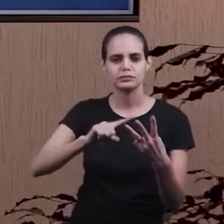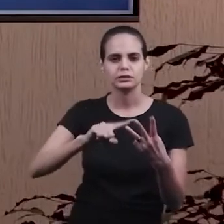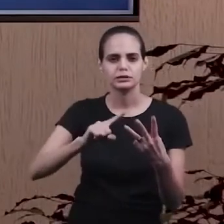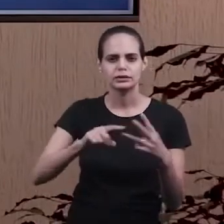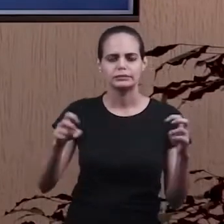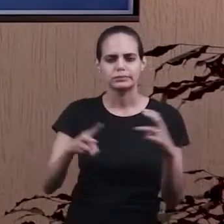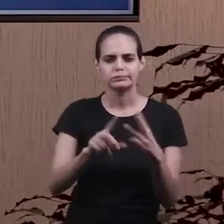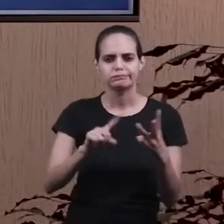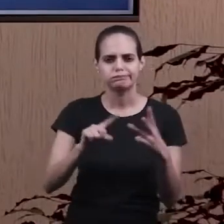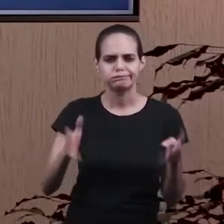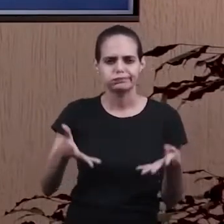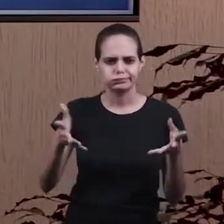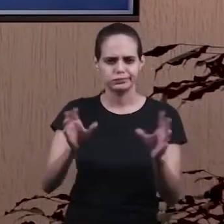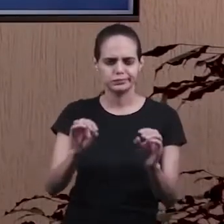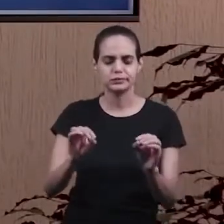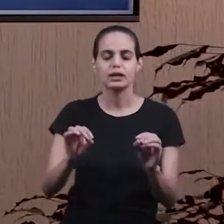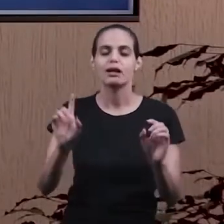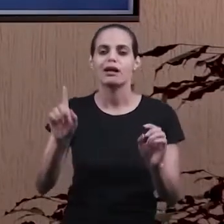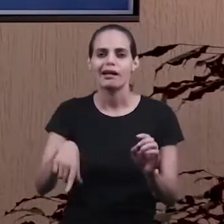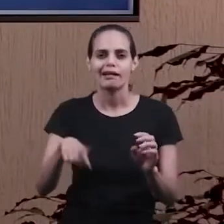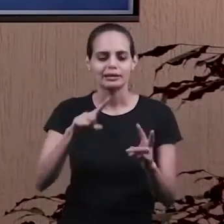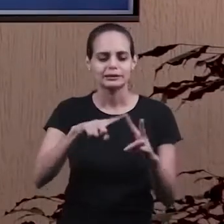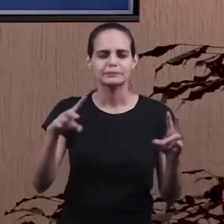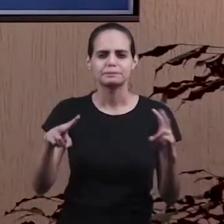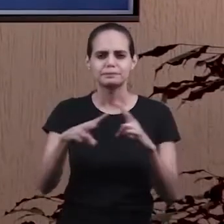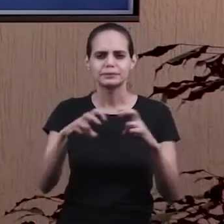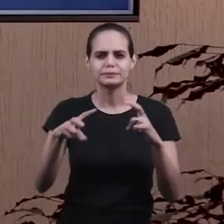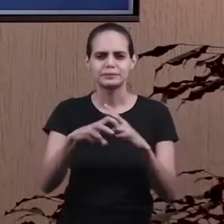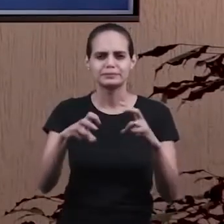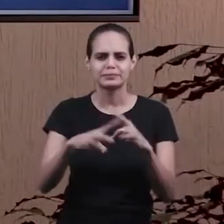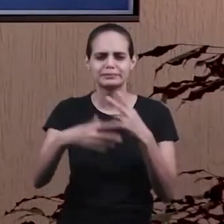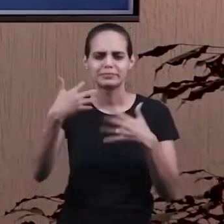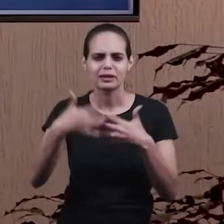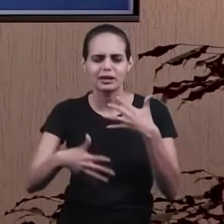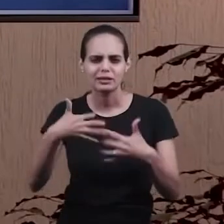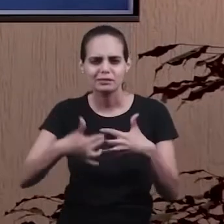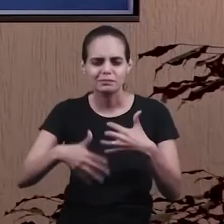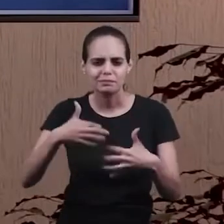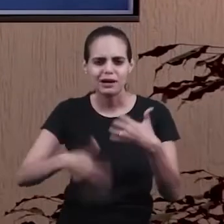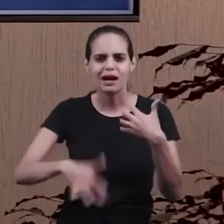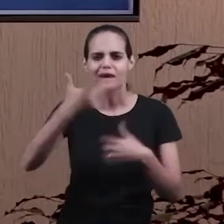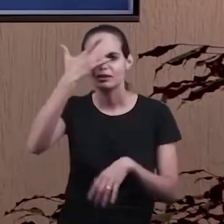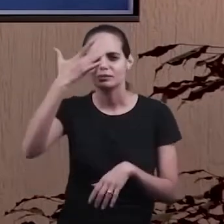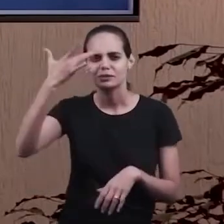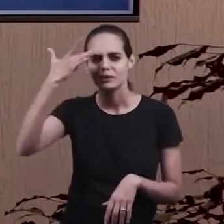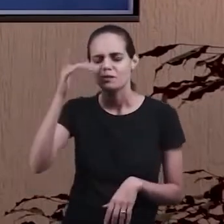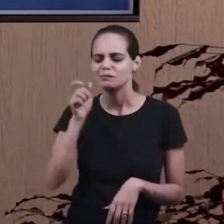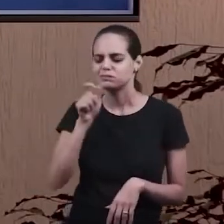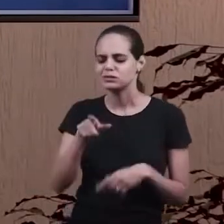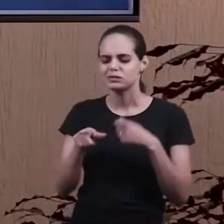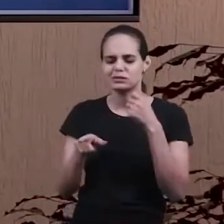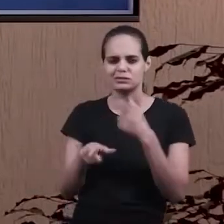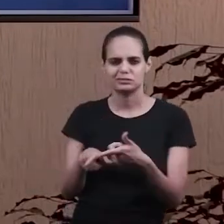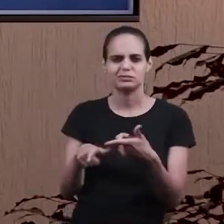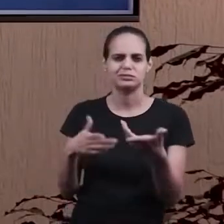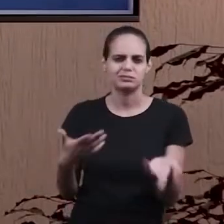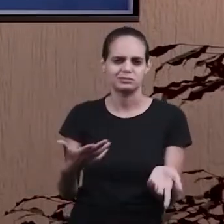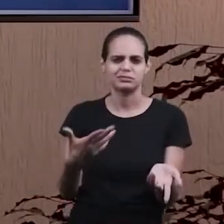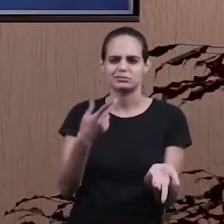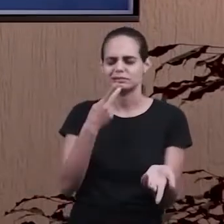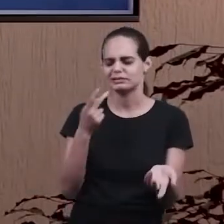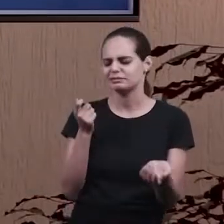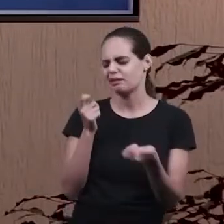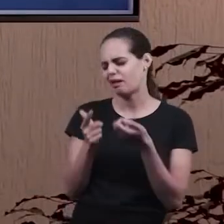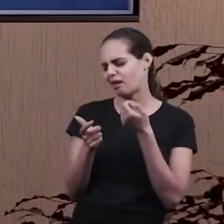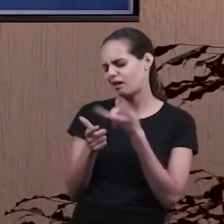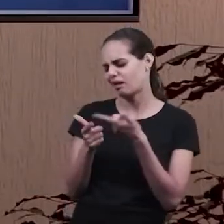impulsividade, é a hiperatividade. É o que mais atrapalha, é o que mais as pessoas se queixam, tanto na família, quanto